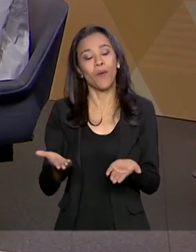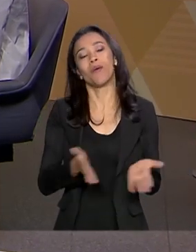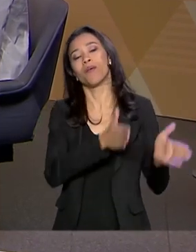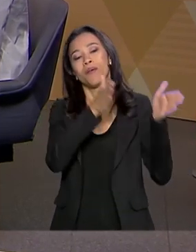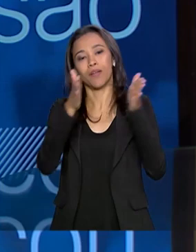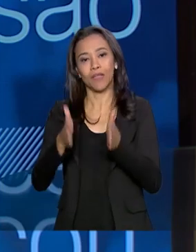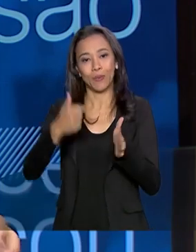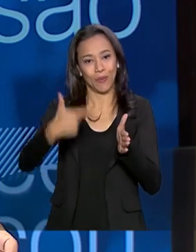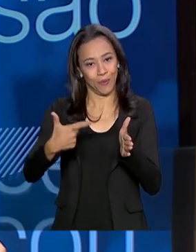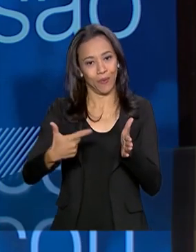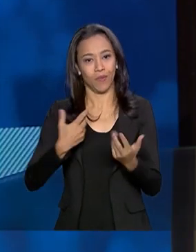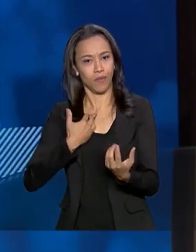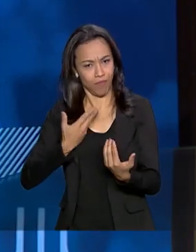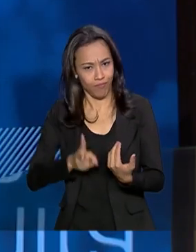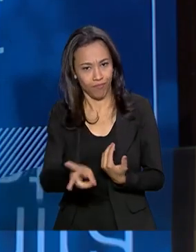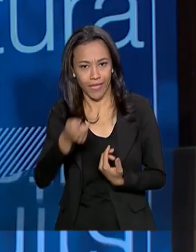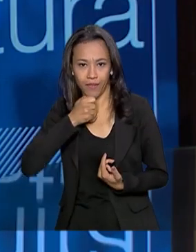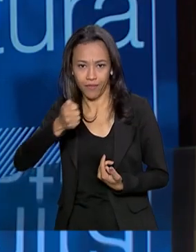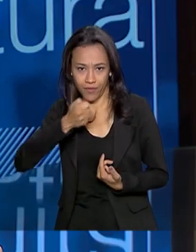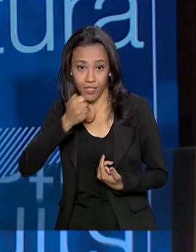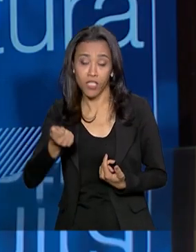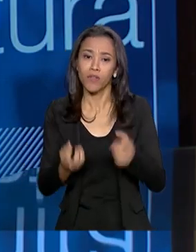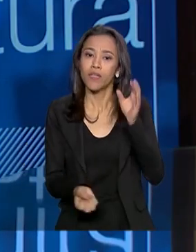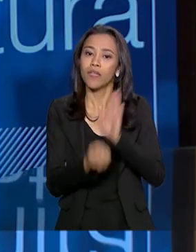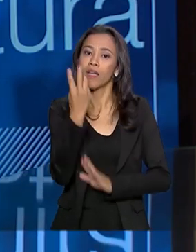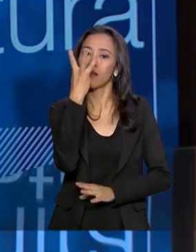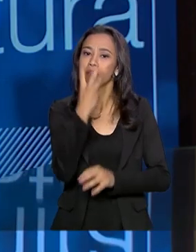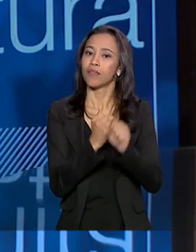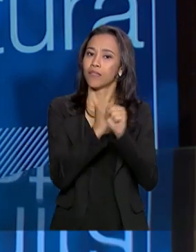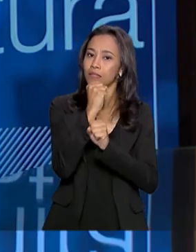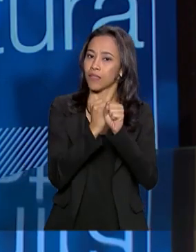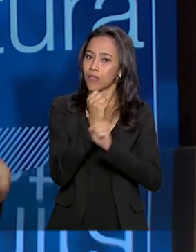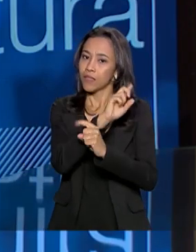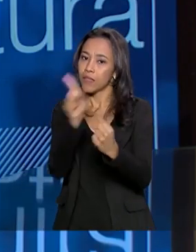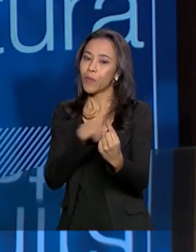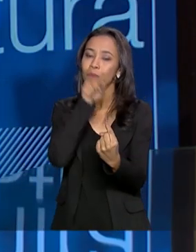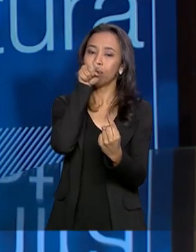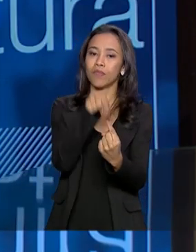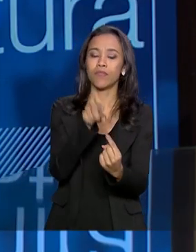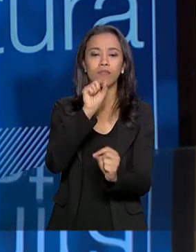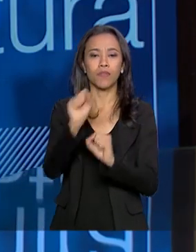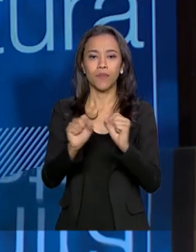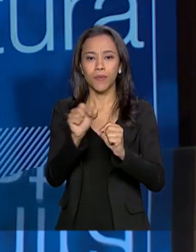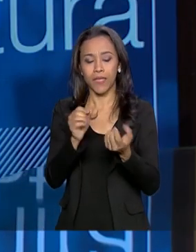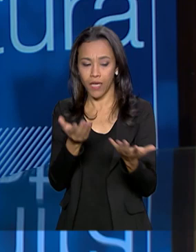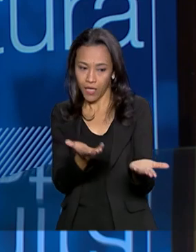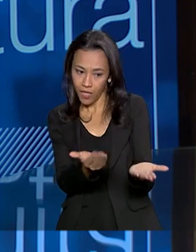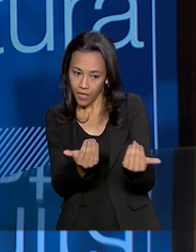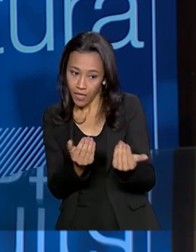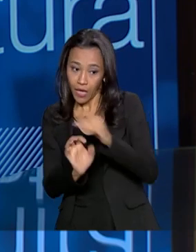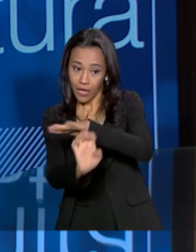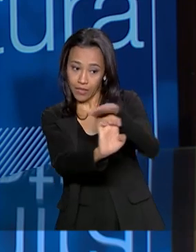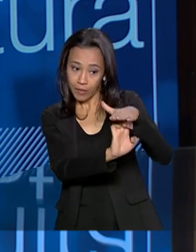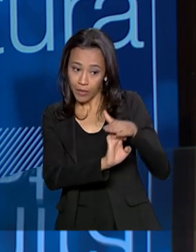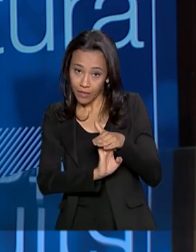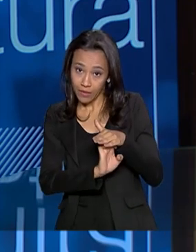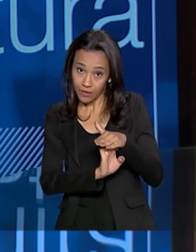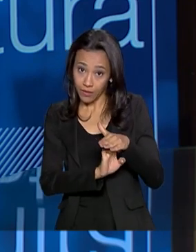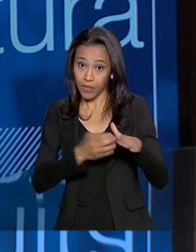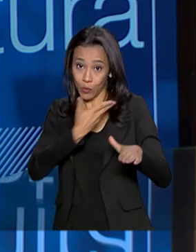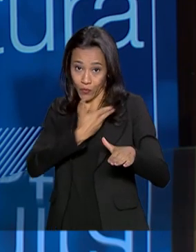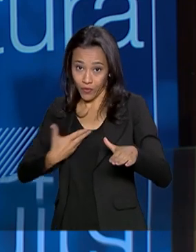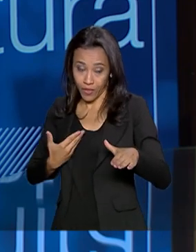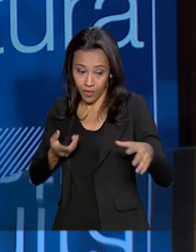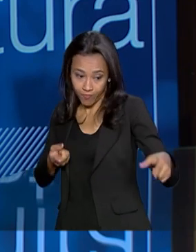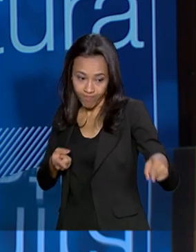bloco. Ele foi criado há três anos, tem essa função aí de aproximar a iniciativa privada do poder público na